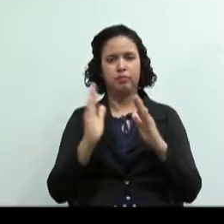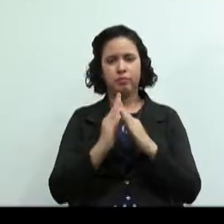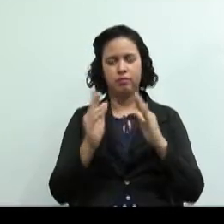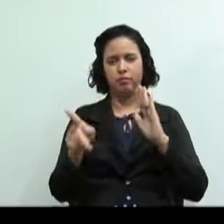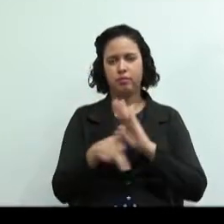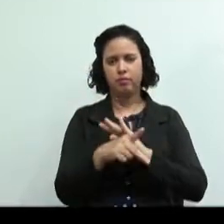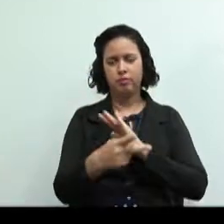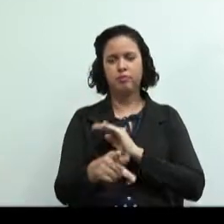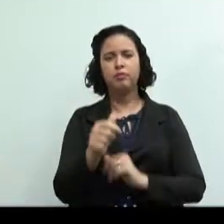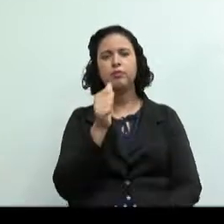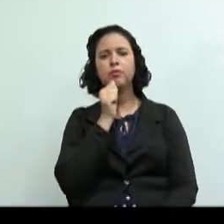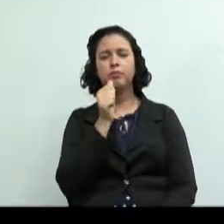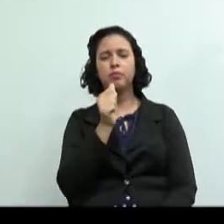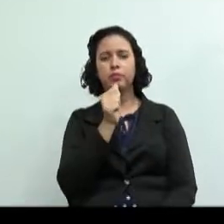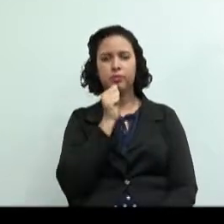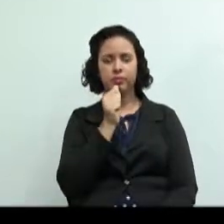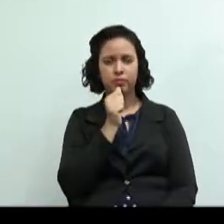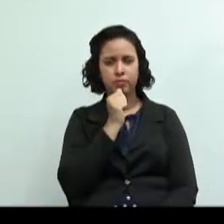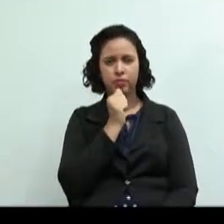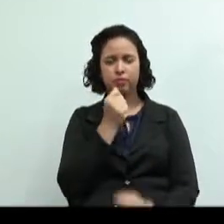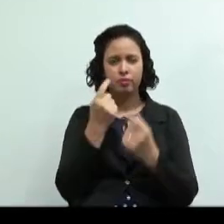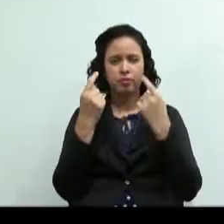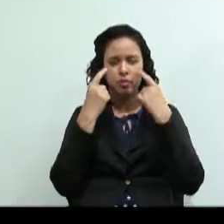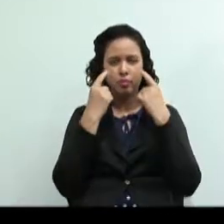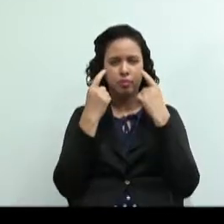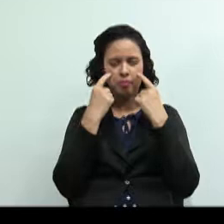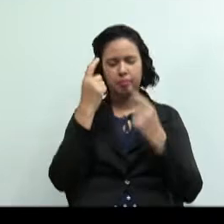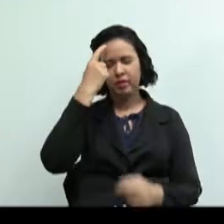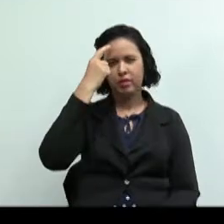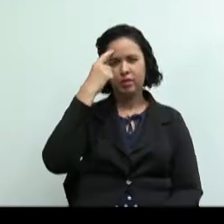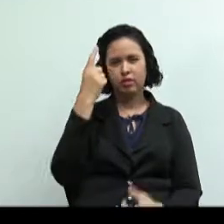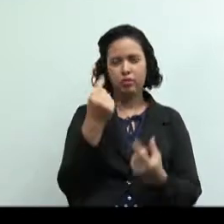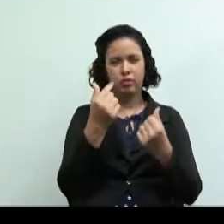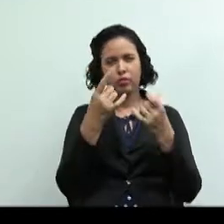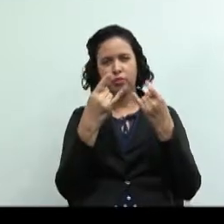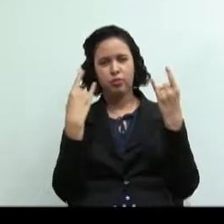intermediários e sem visar o lucro. Todos são beneficiados.